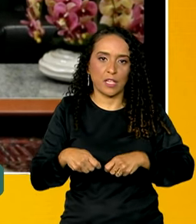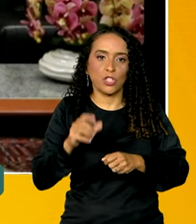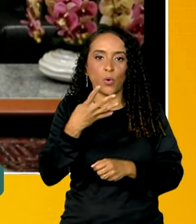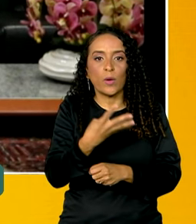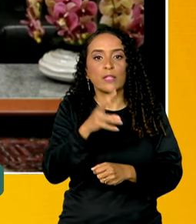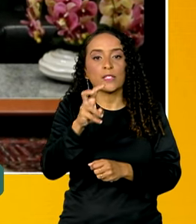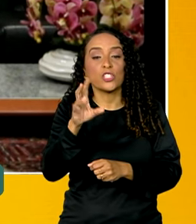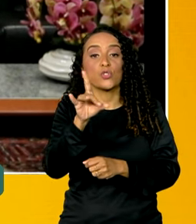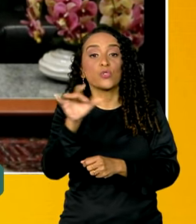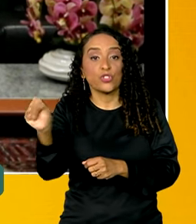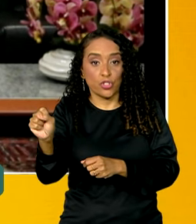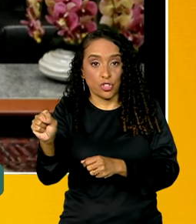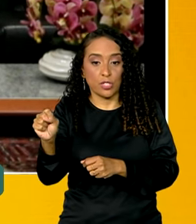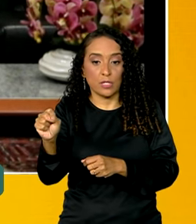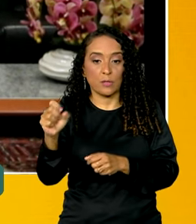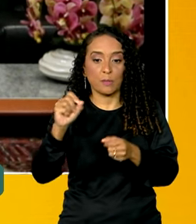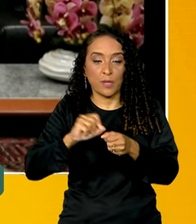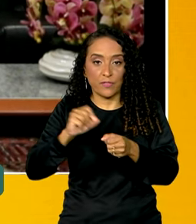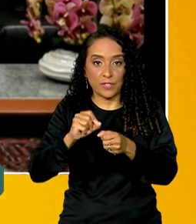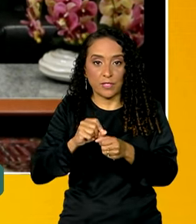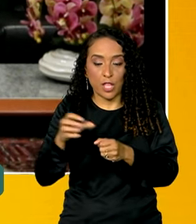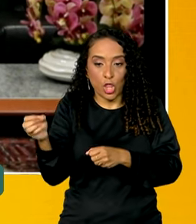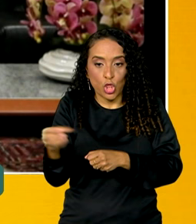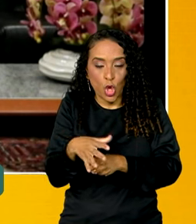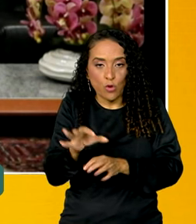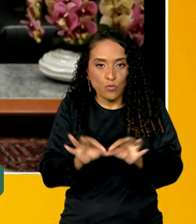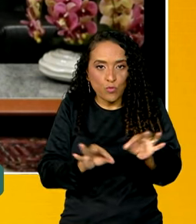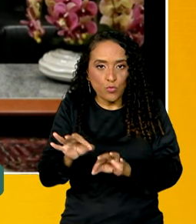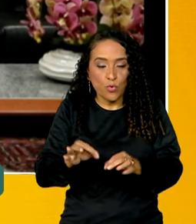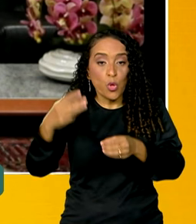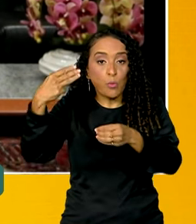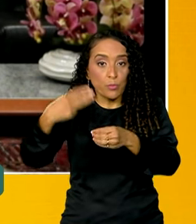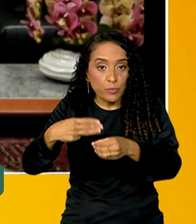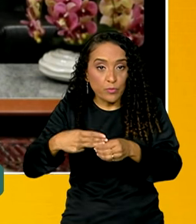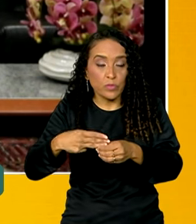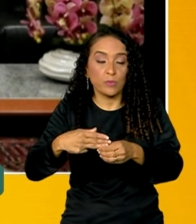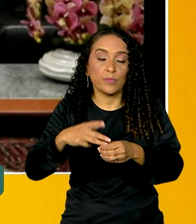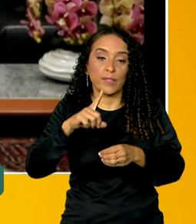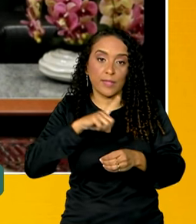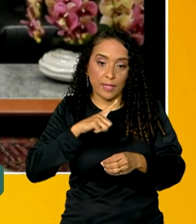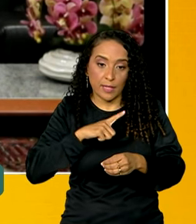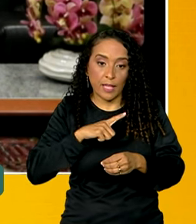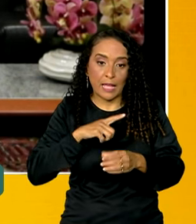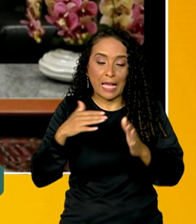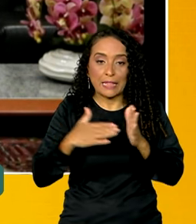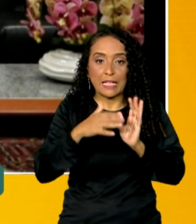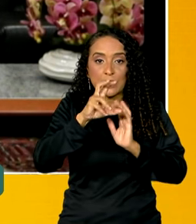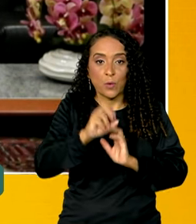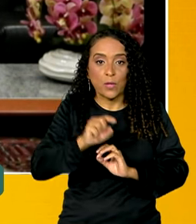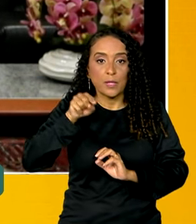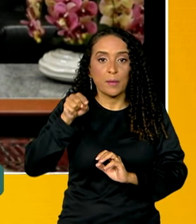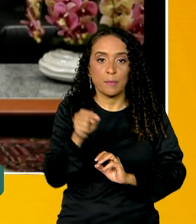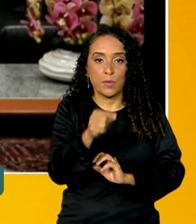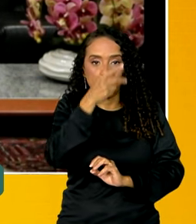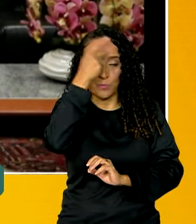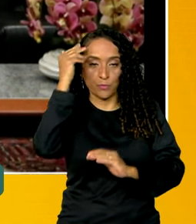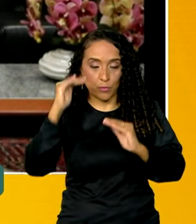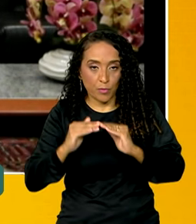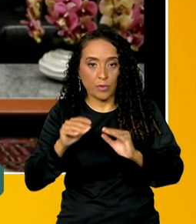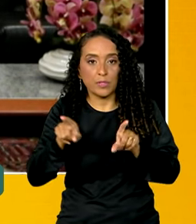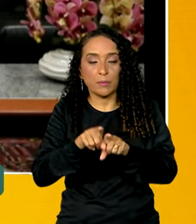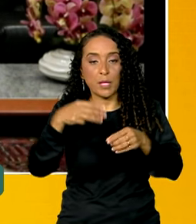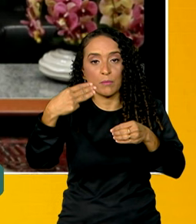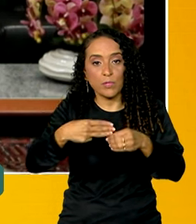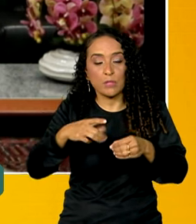45 dias para fazer a atualização em municípios que têm até 50 mil habitantes, e em